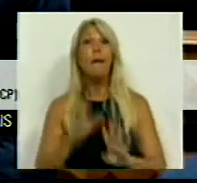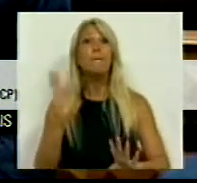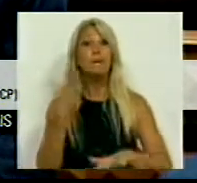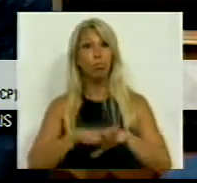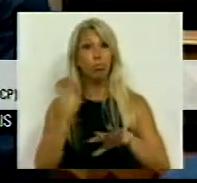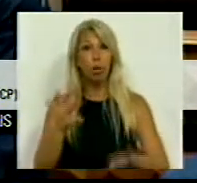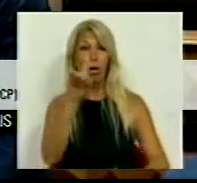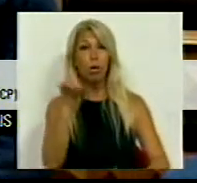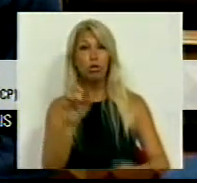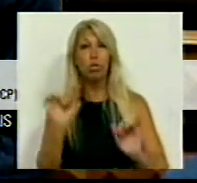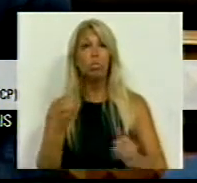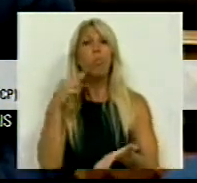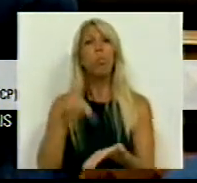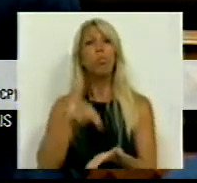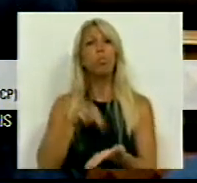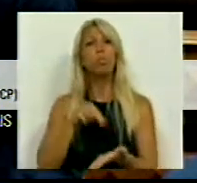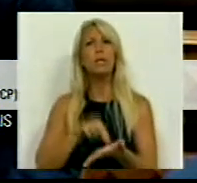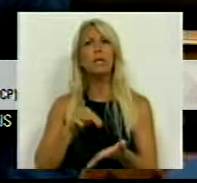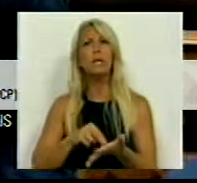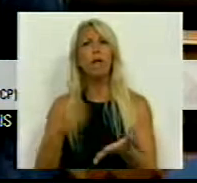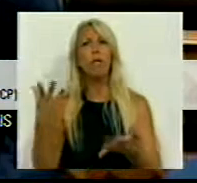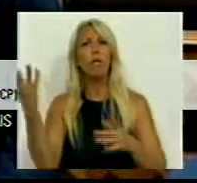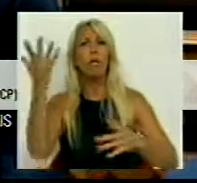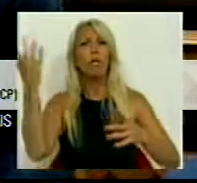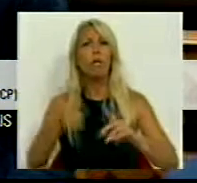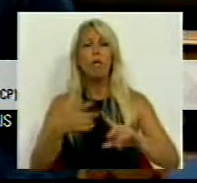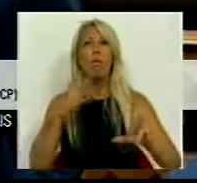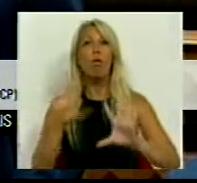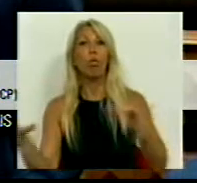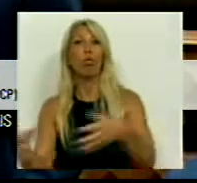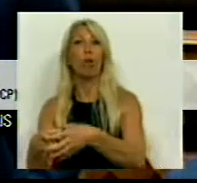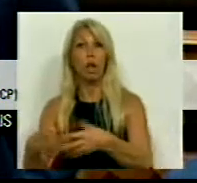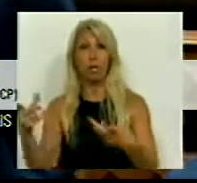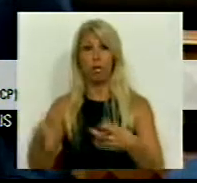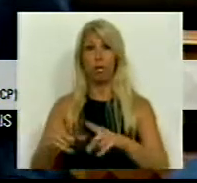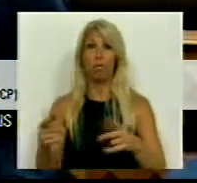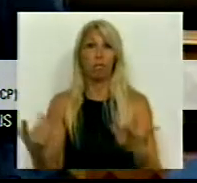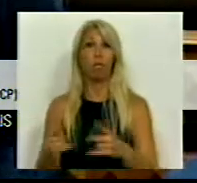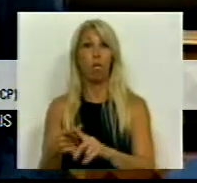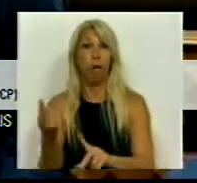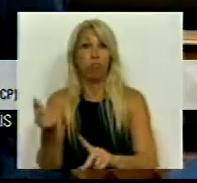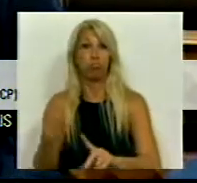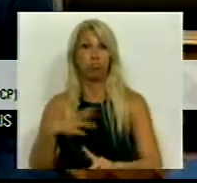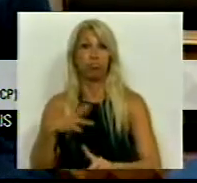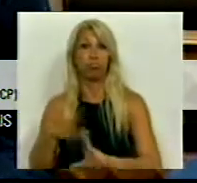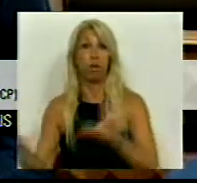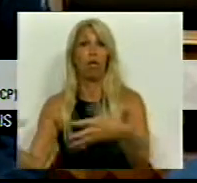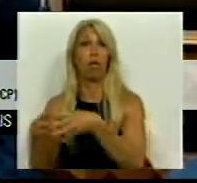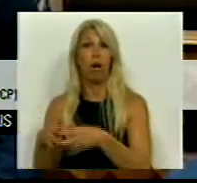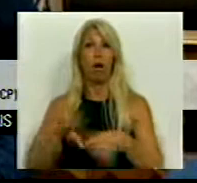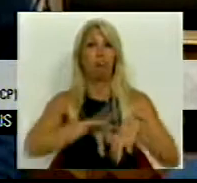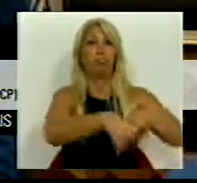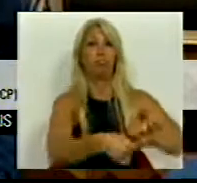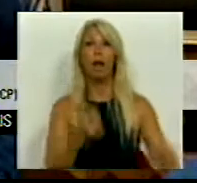às questões da posição dominante coletiva com os oligopólios que hoje esmagam a nossa economia e as empresas, a questão da dependência